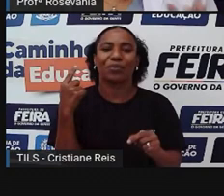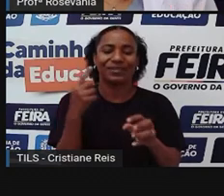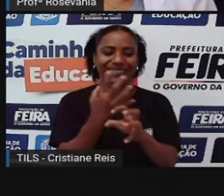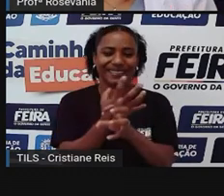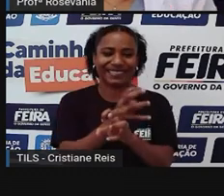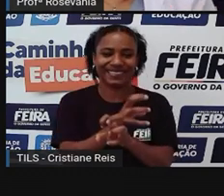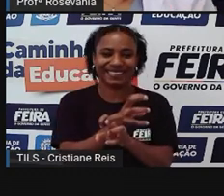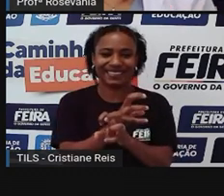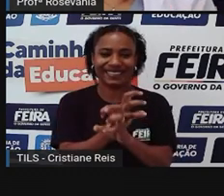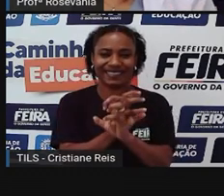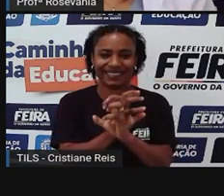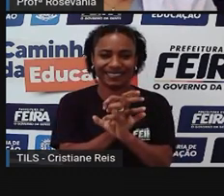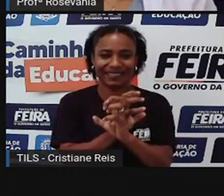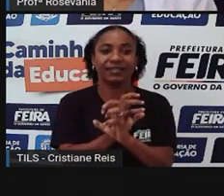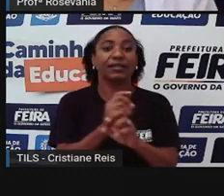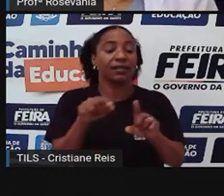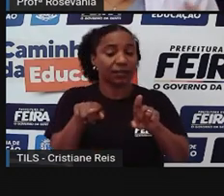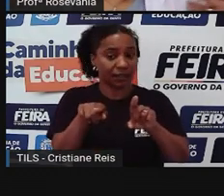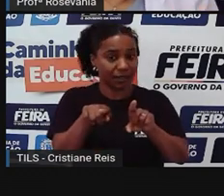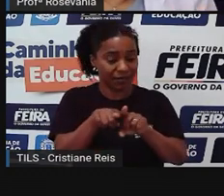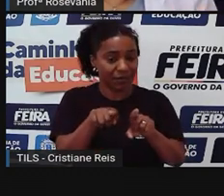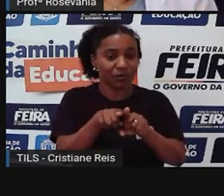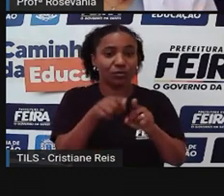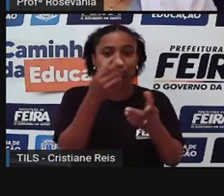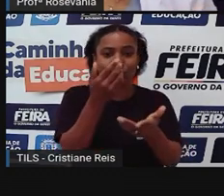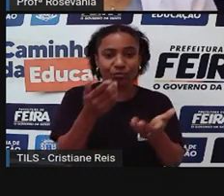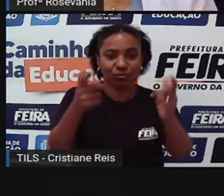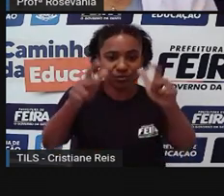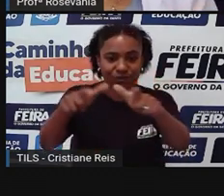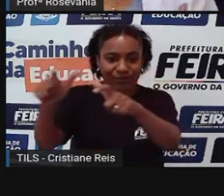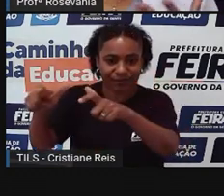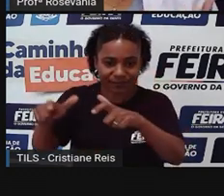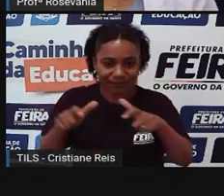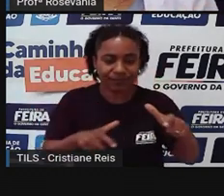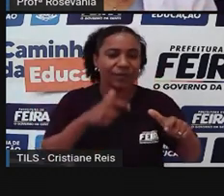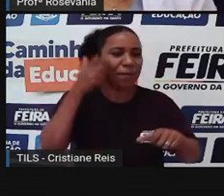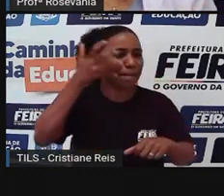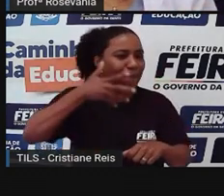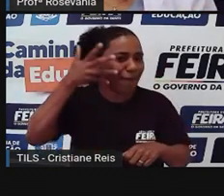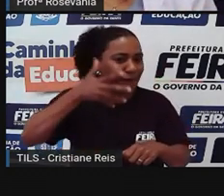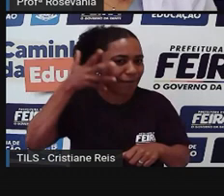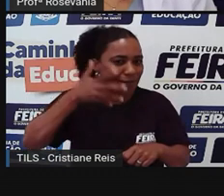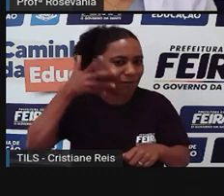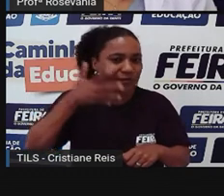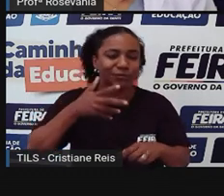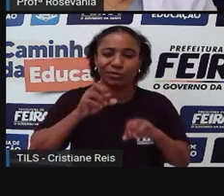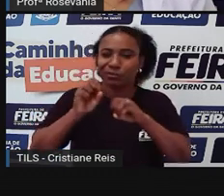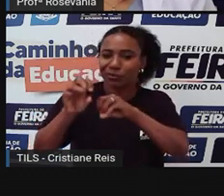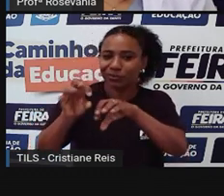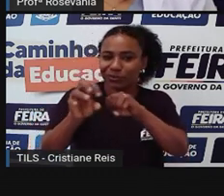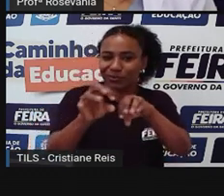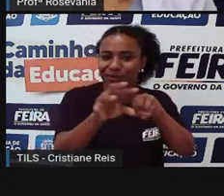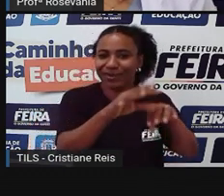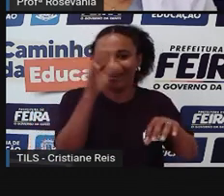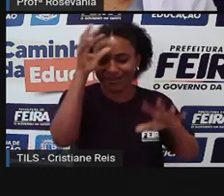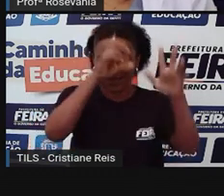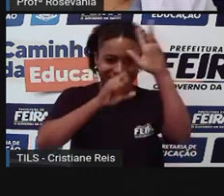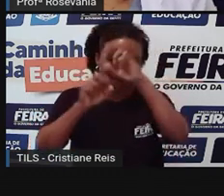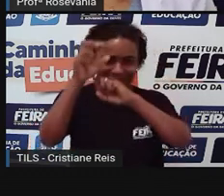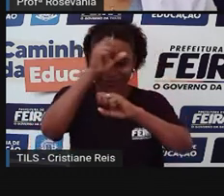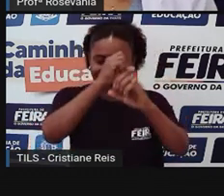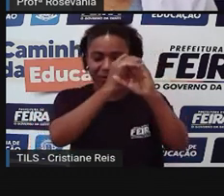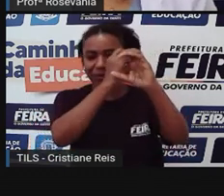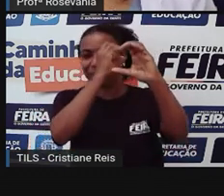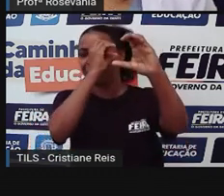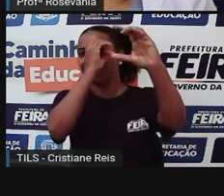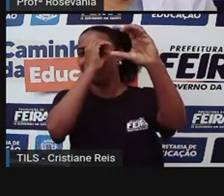ainda estudar o espaço e ainda assistir palestras, né, sei lá, aulas nesse espaço, muito legal mesmo,